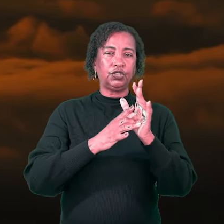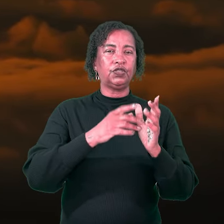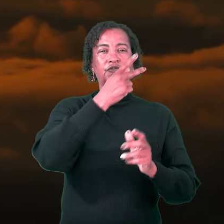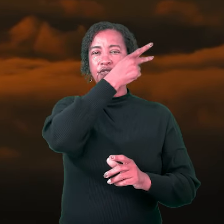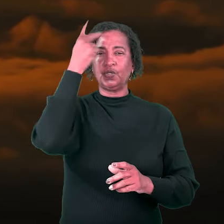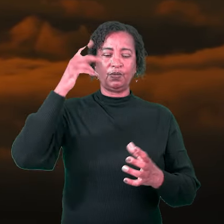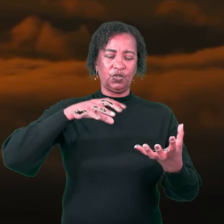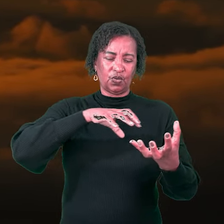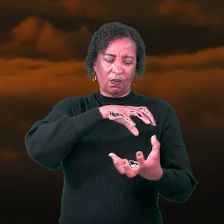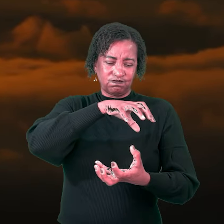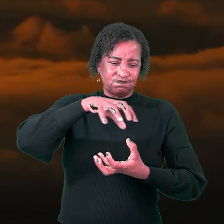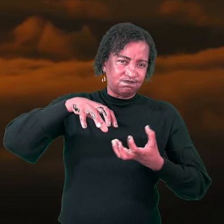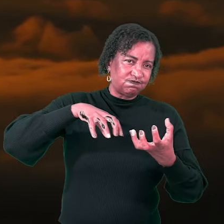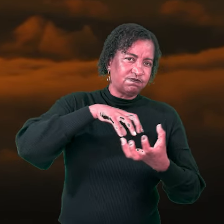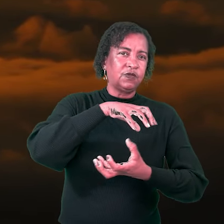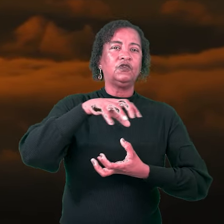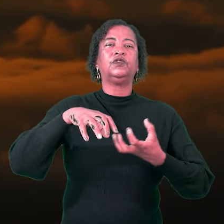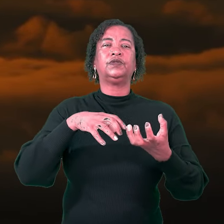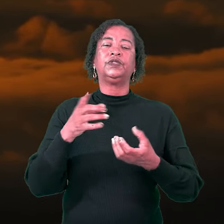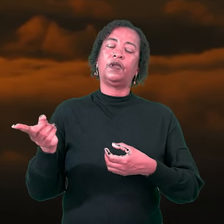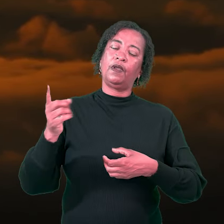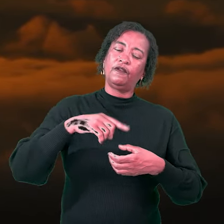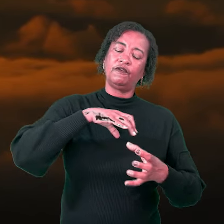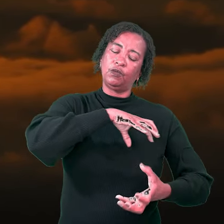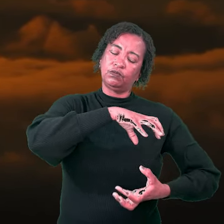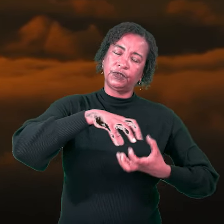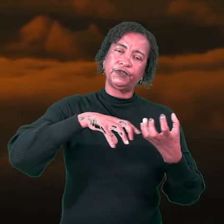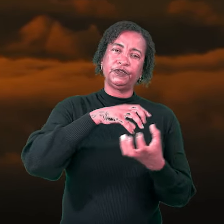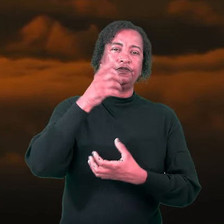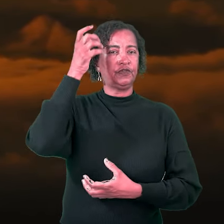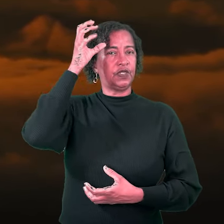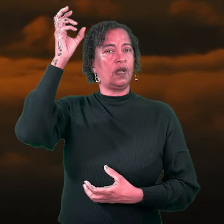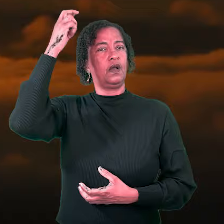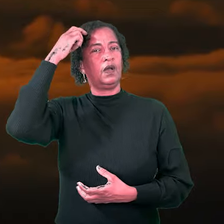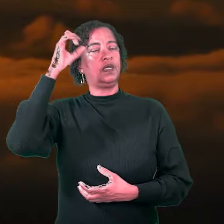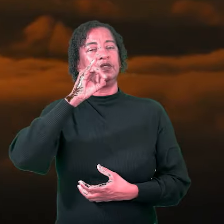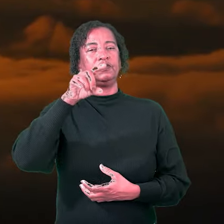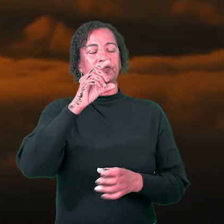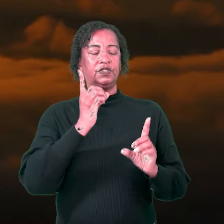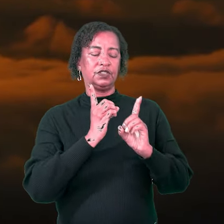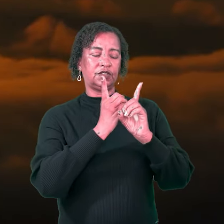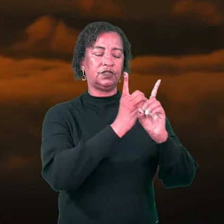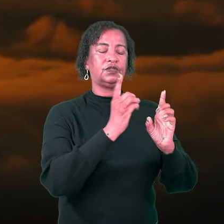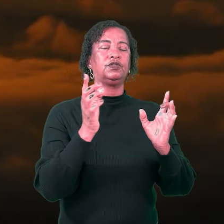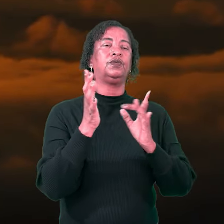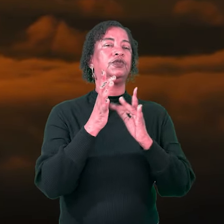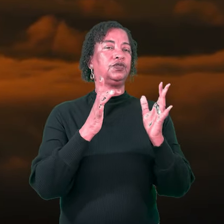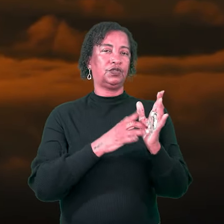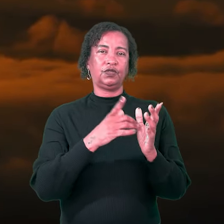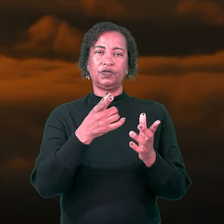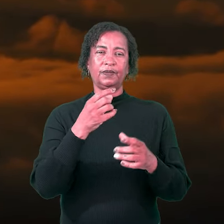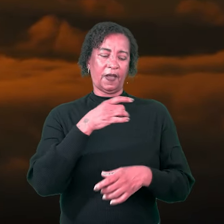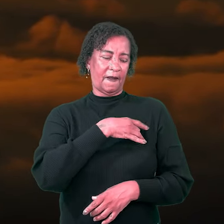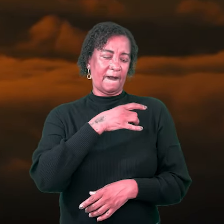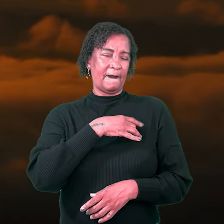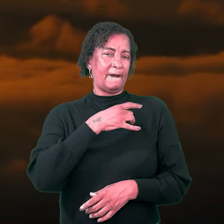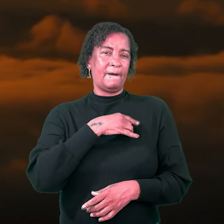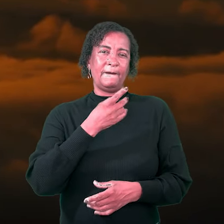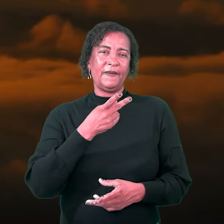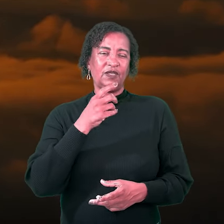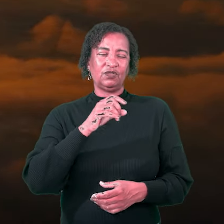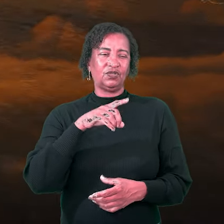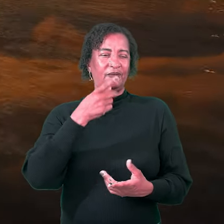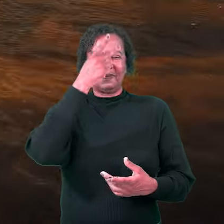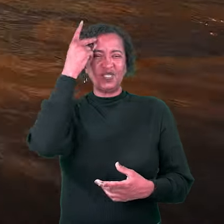Ele veio para revolucionar a cultura. Se você é discípulo de Jesus, não deve ter medo de ouvir que você está ferindo a cultura